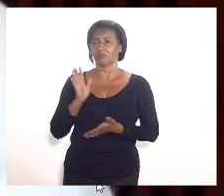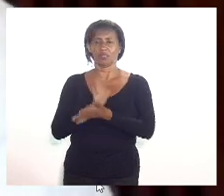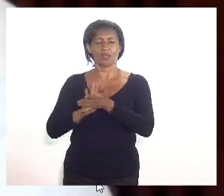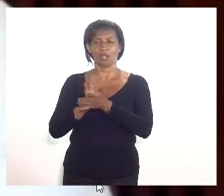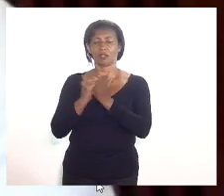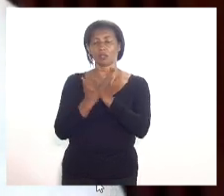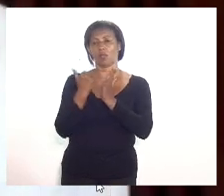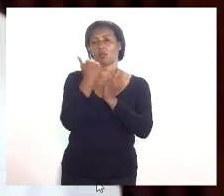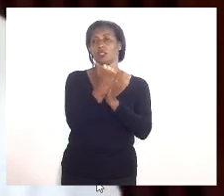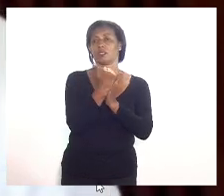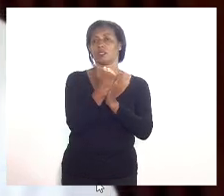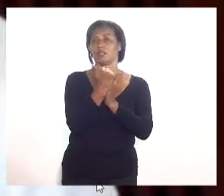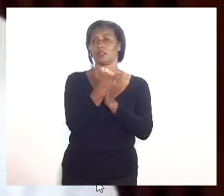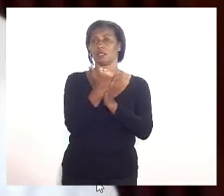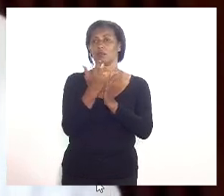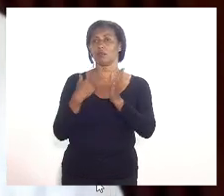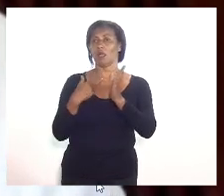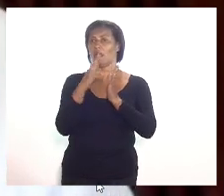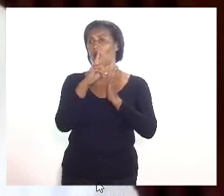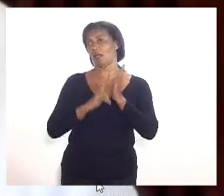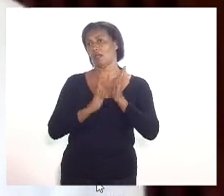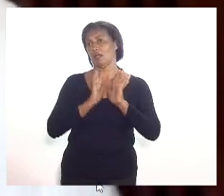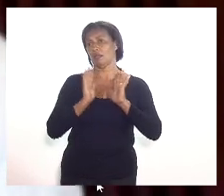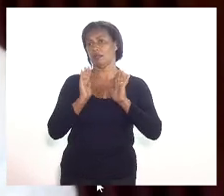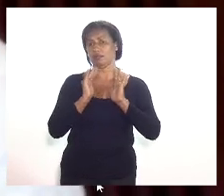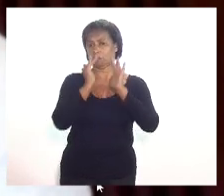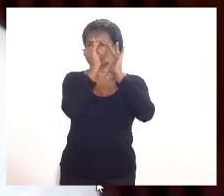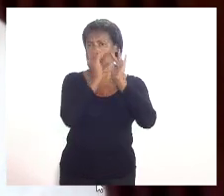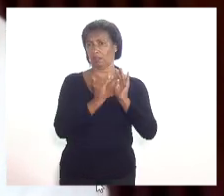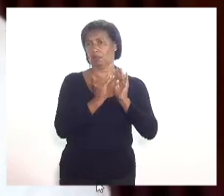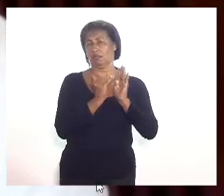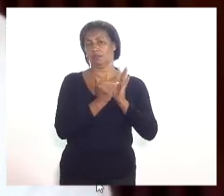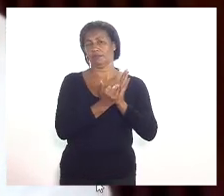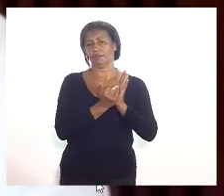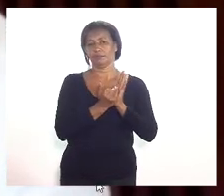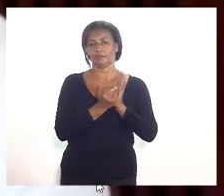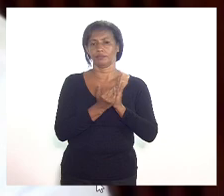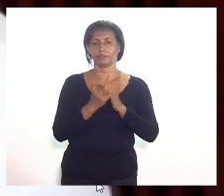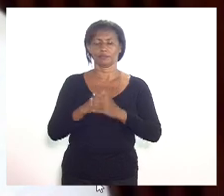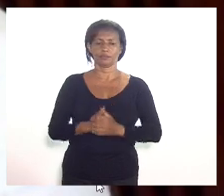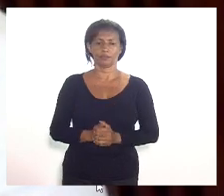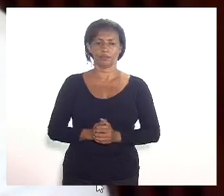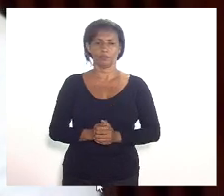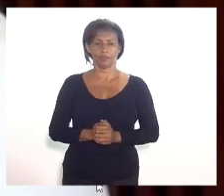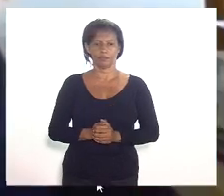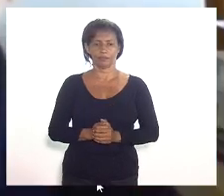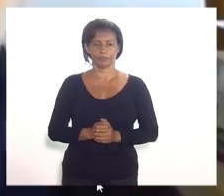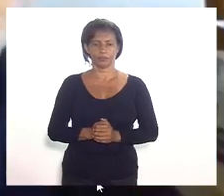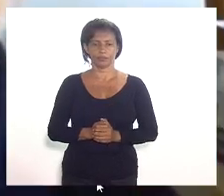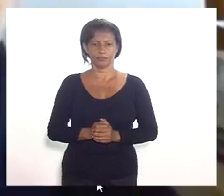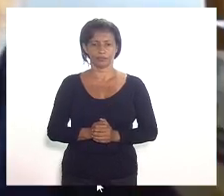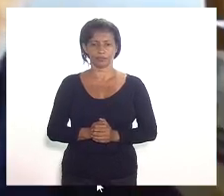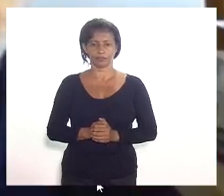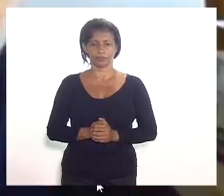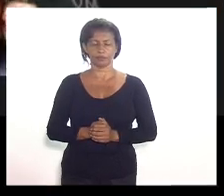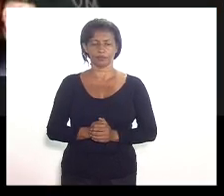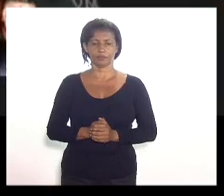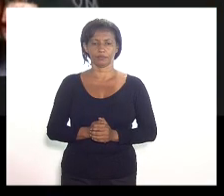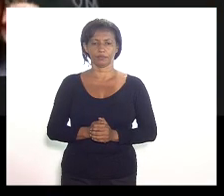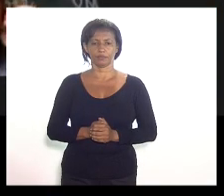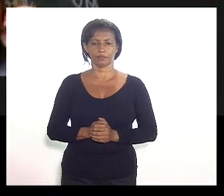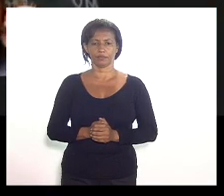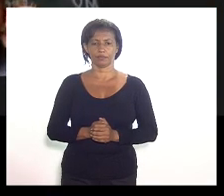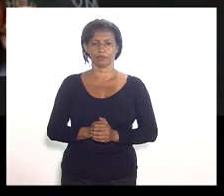prevê ao regra exigida pela defensoria. Não há óbito. Me permita manter...